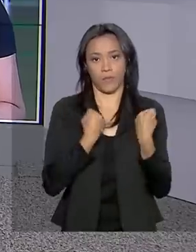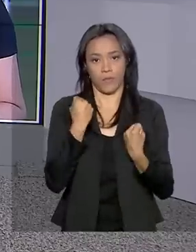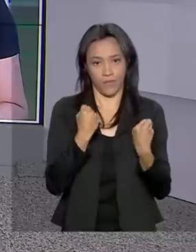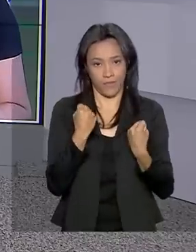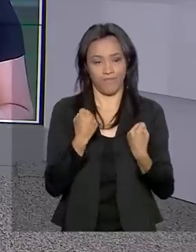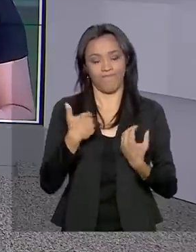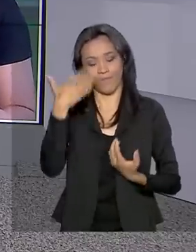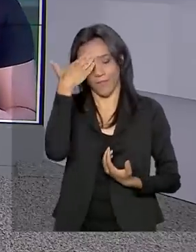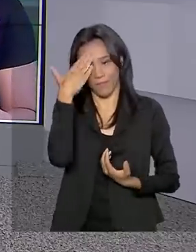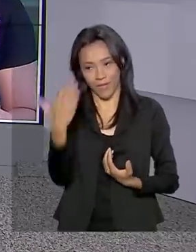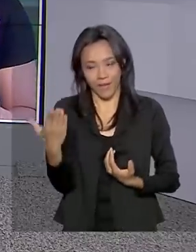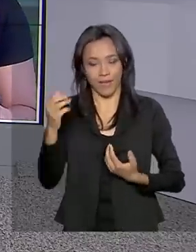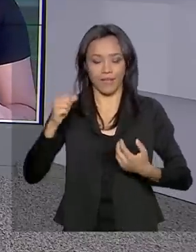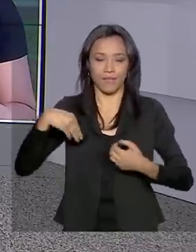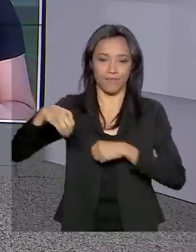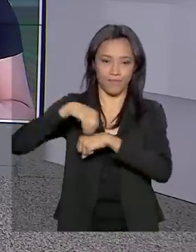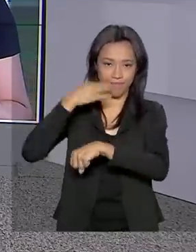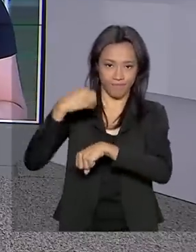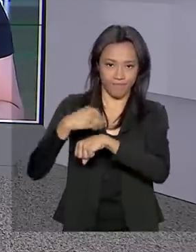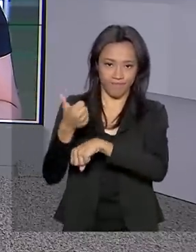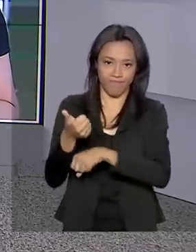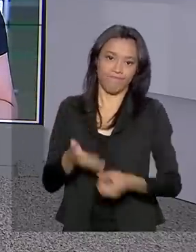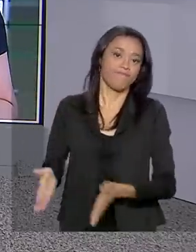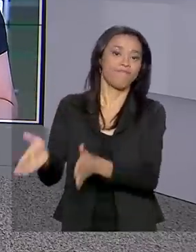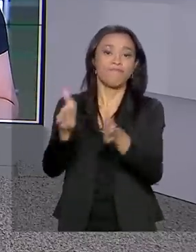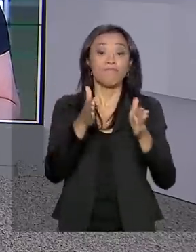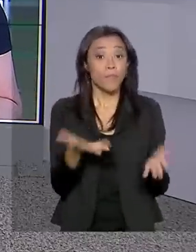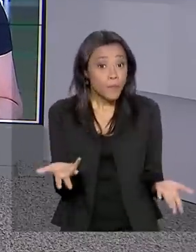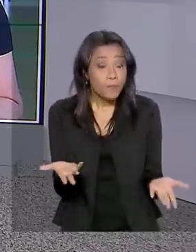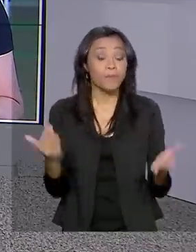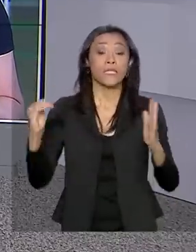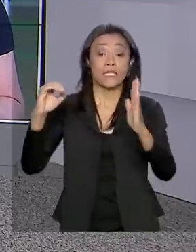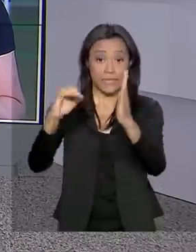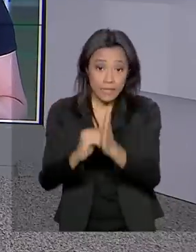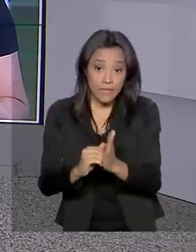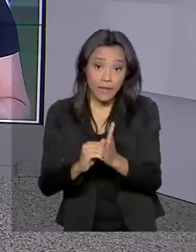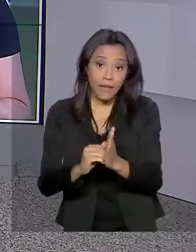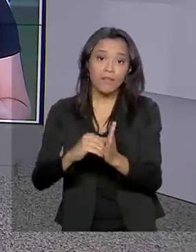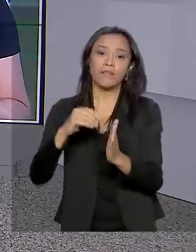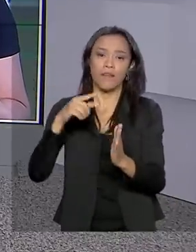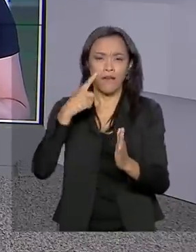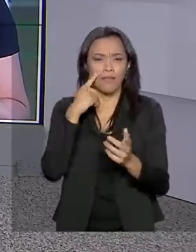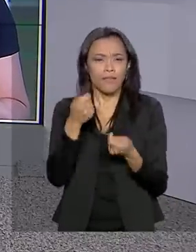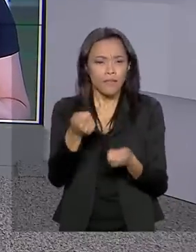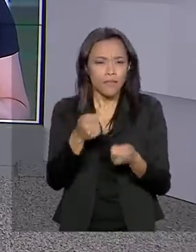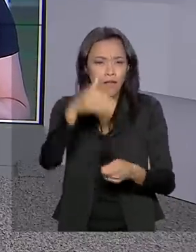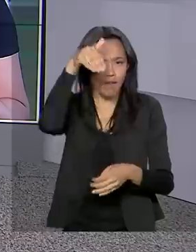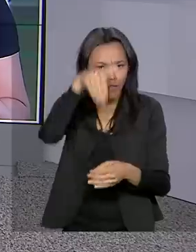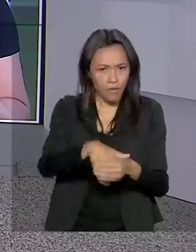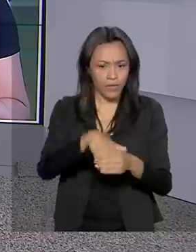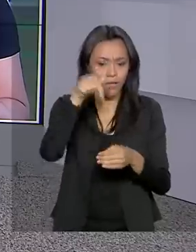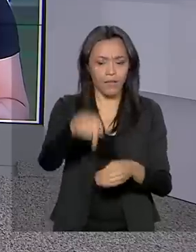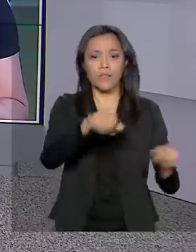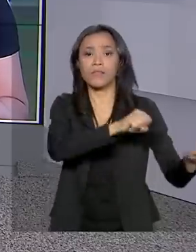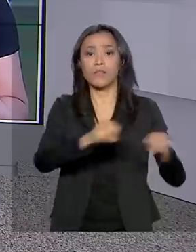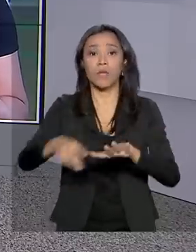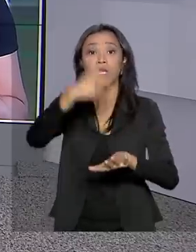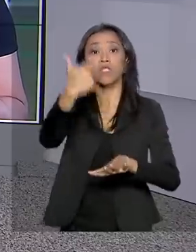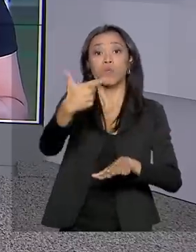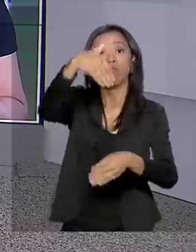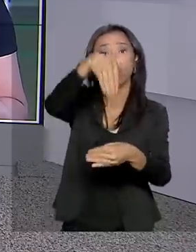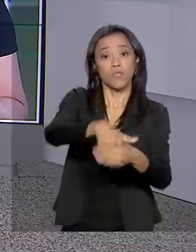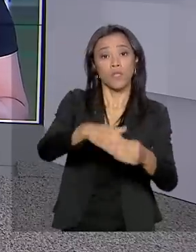Obrigada, Daniele, pelas suas informações. Bom, o Senado tenta votar nesta semana o segundo turno da nova